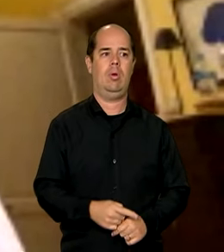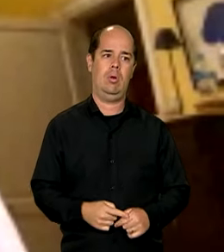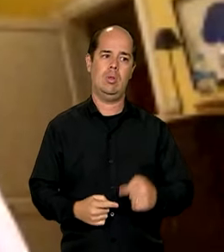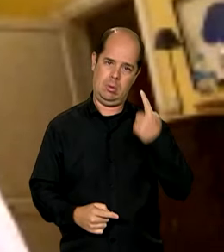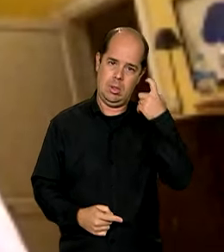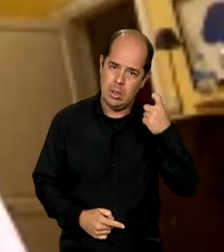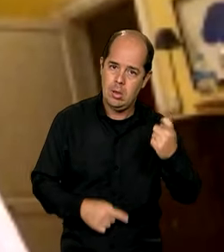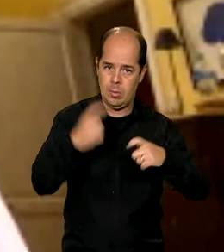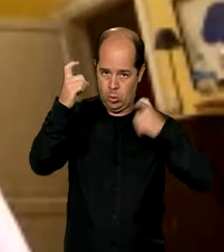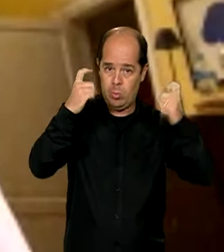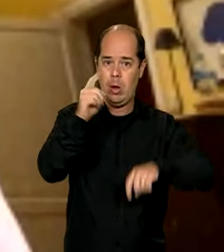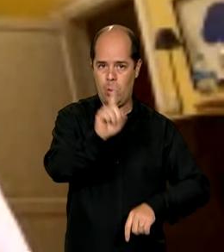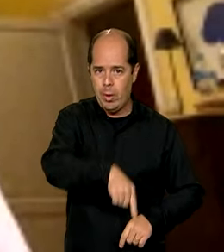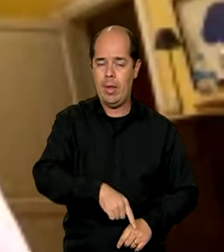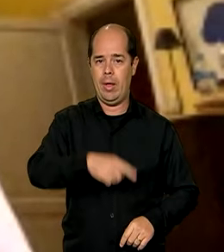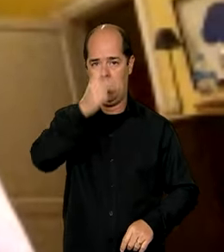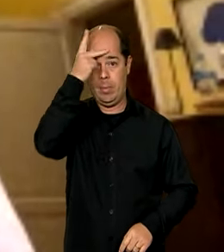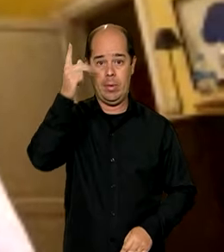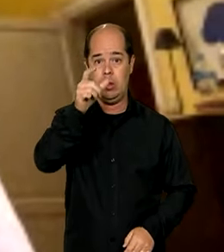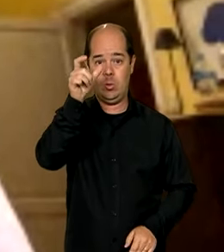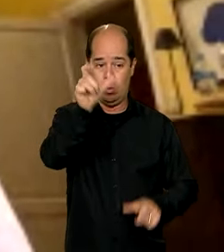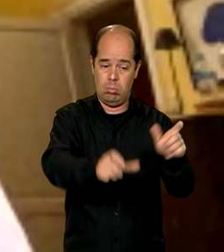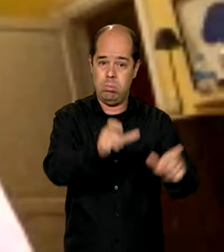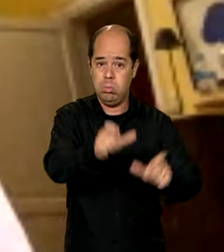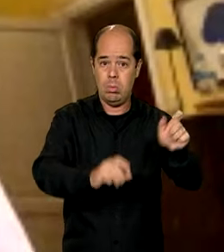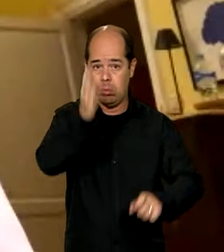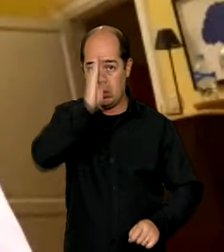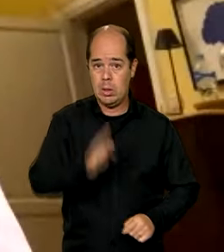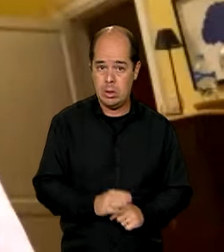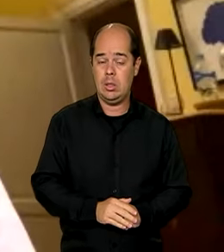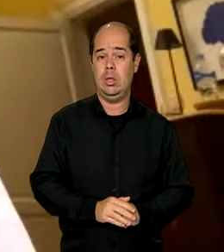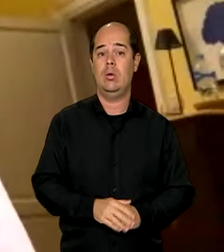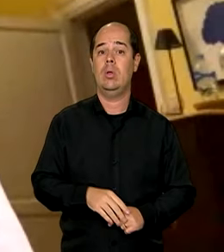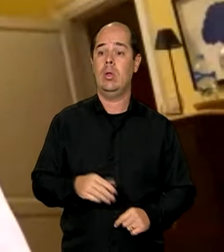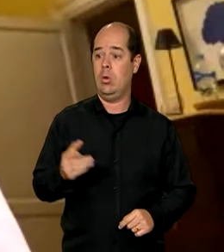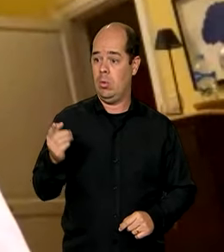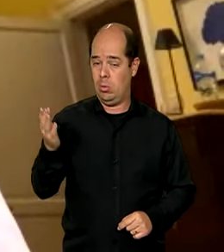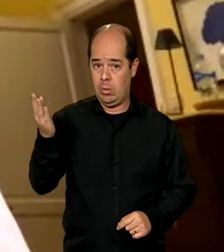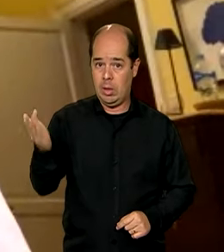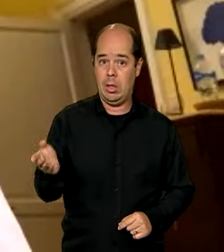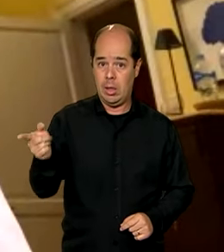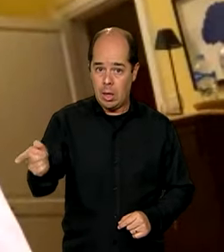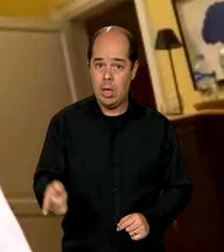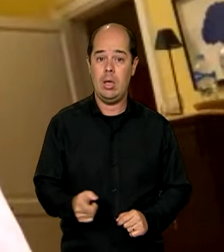são os brasileiros, eles são muito bem-vindos para passar aqui e ser acolhidos por nós. Obrigado. Obrigado. Obrigado. Obrigado.